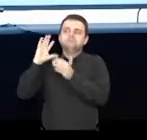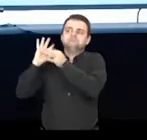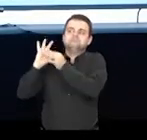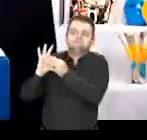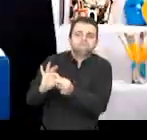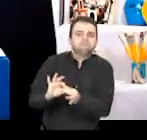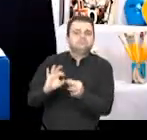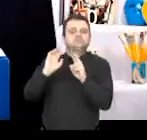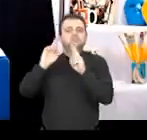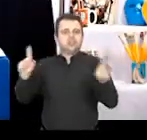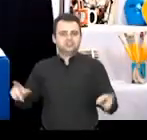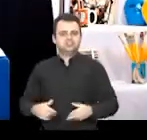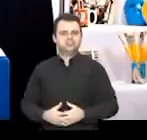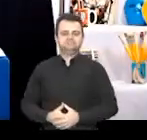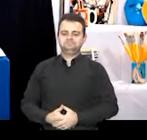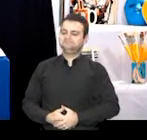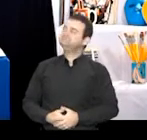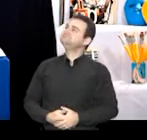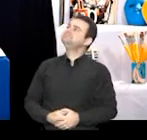contexto.